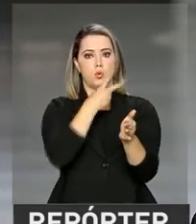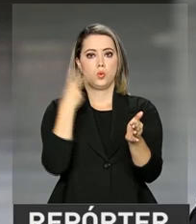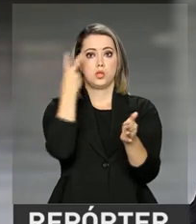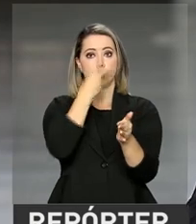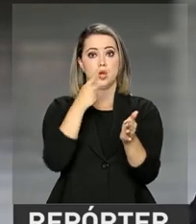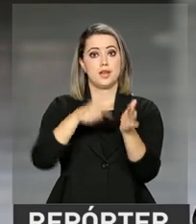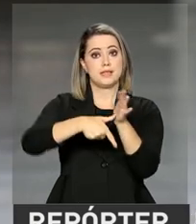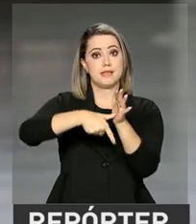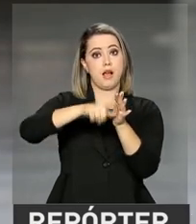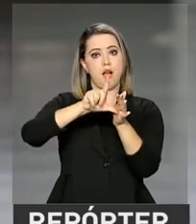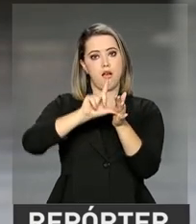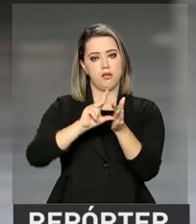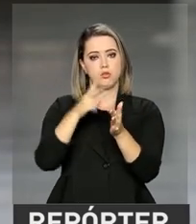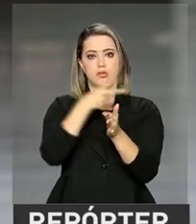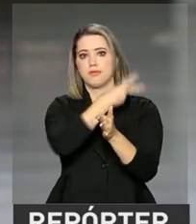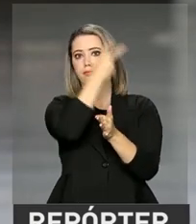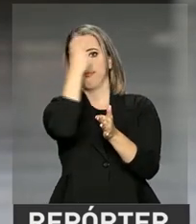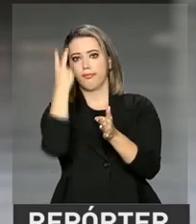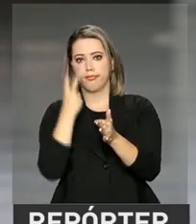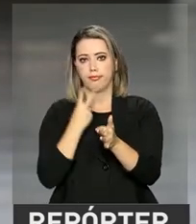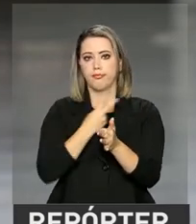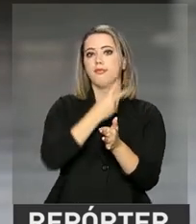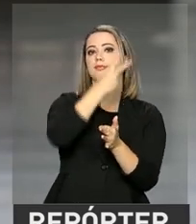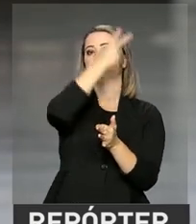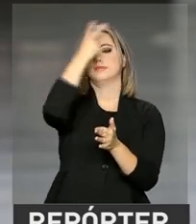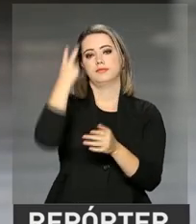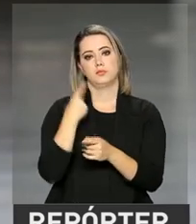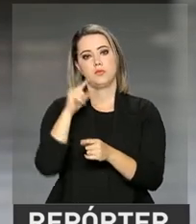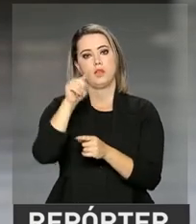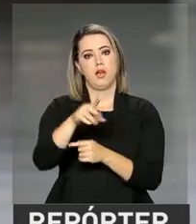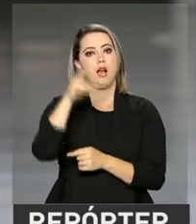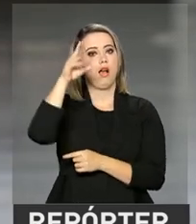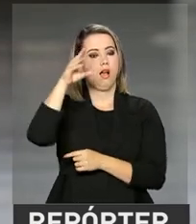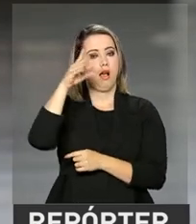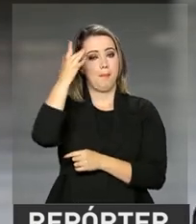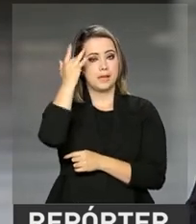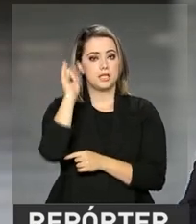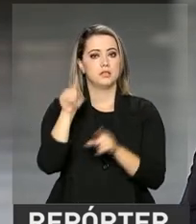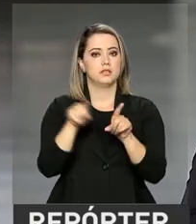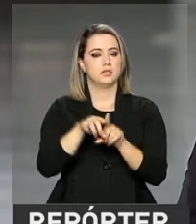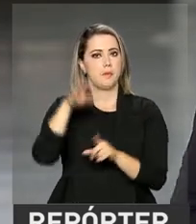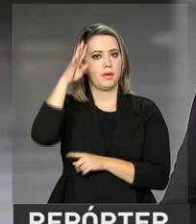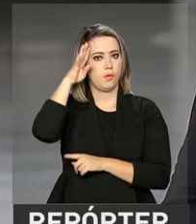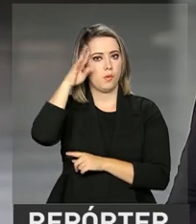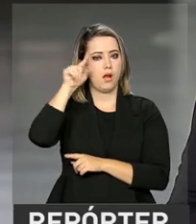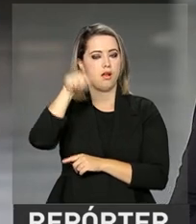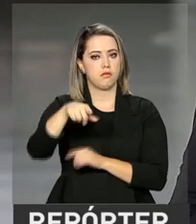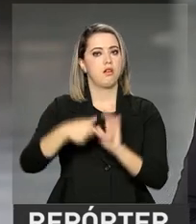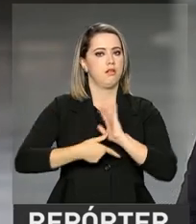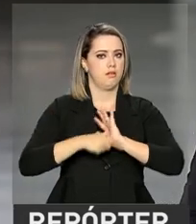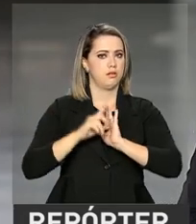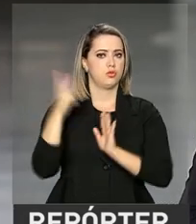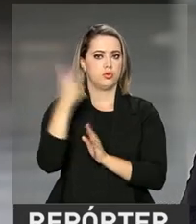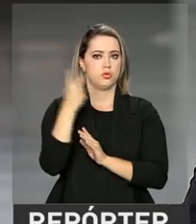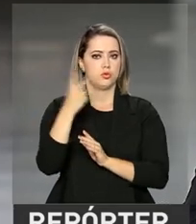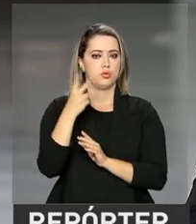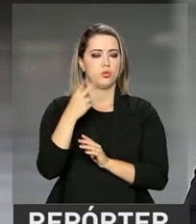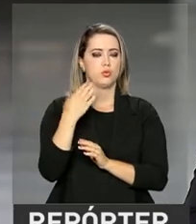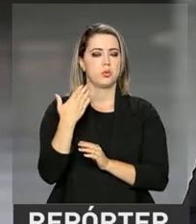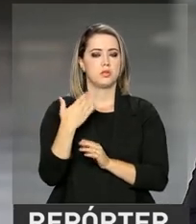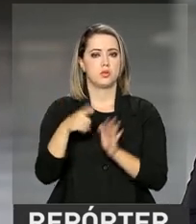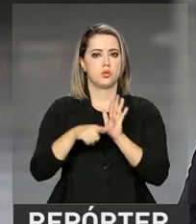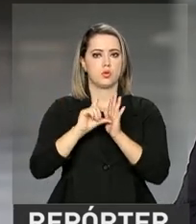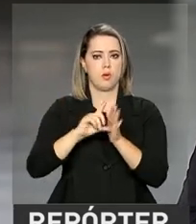ampliado vai se repetir amanhã e na quarta-feira para atender os trabalhadores que têm direito a sacar recursos das